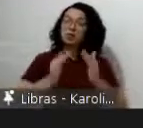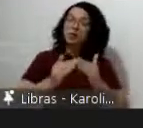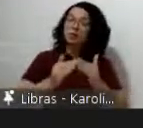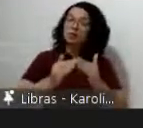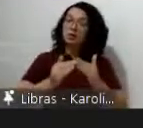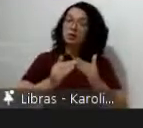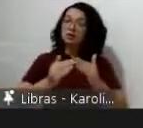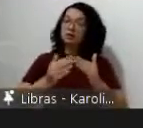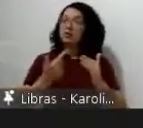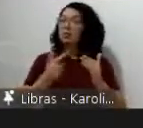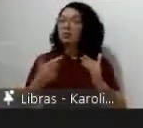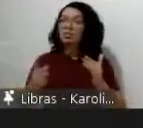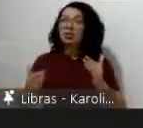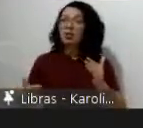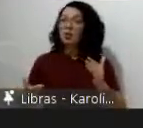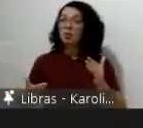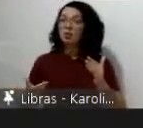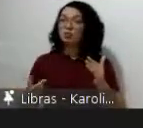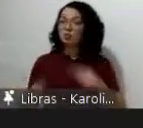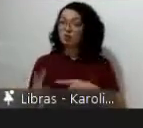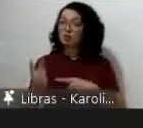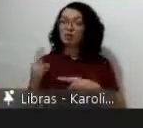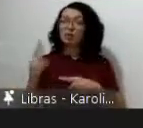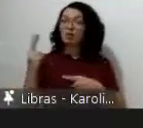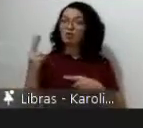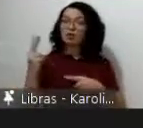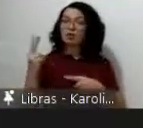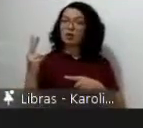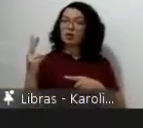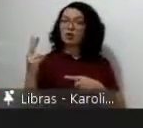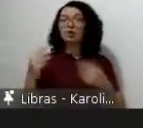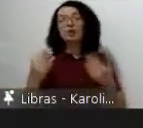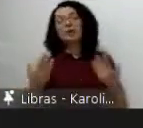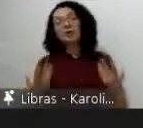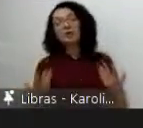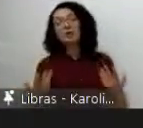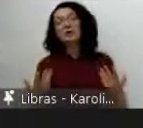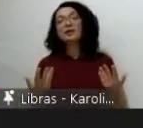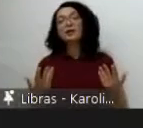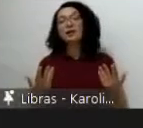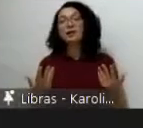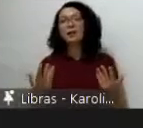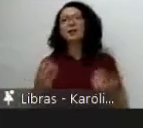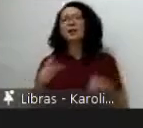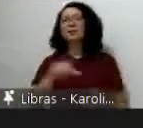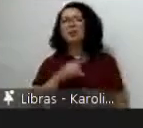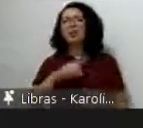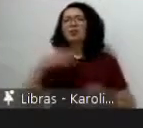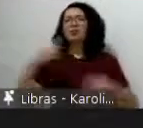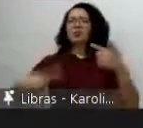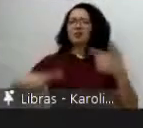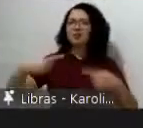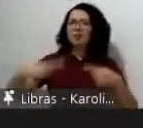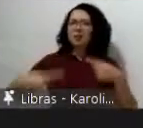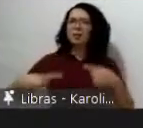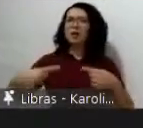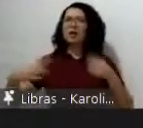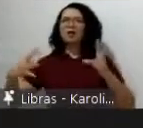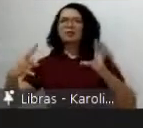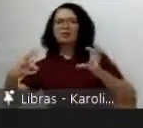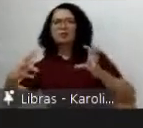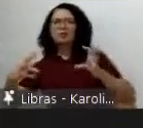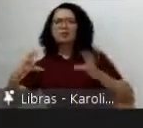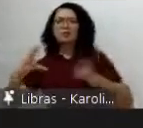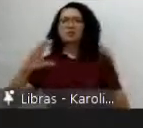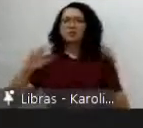tinham valor porque era América Central e Caribe então isso gerou bastante debates com a CAPES na época desse